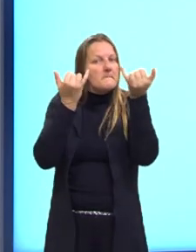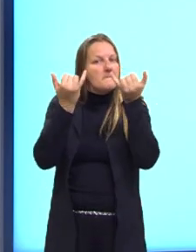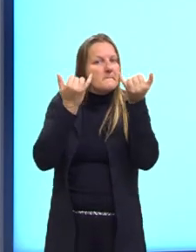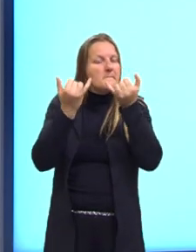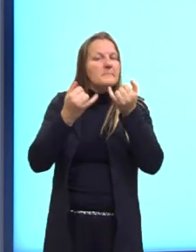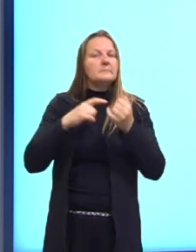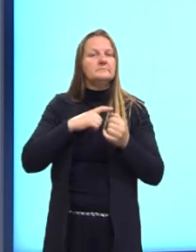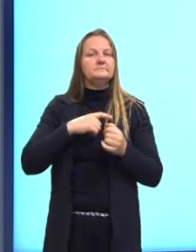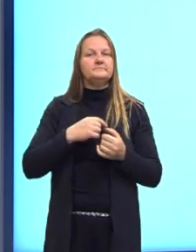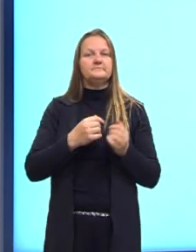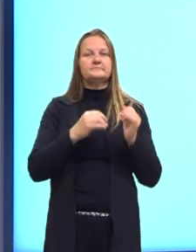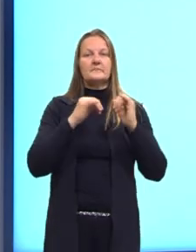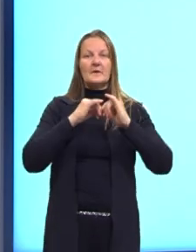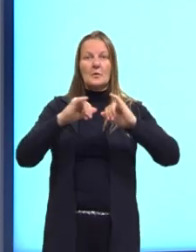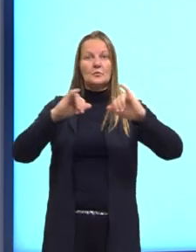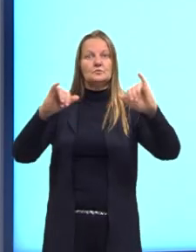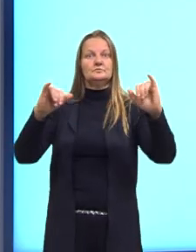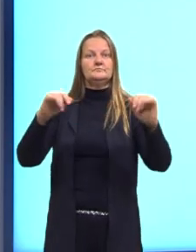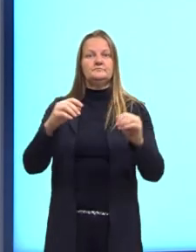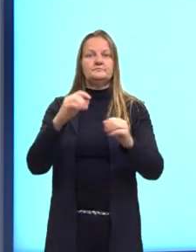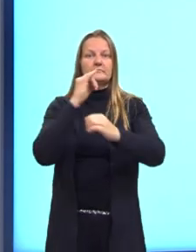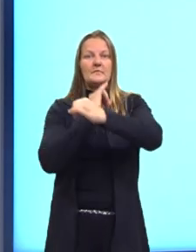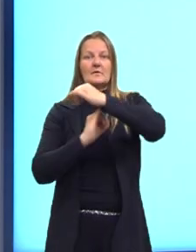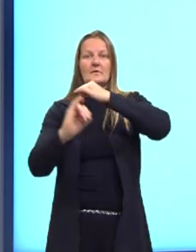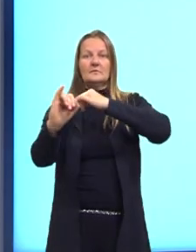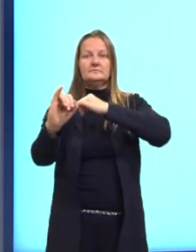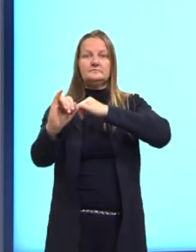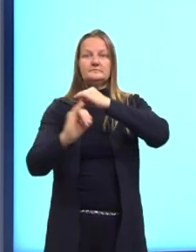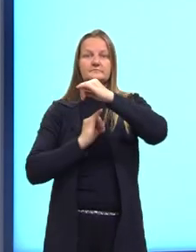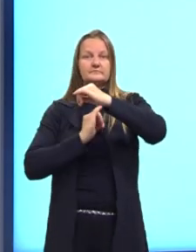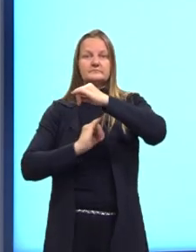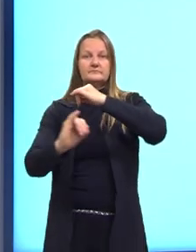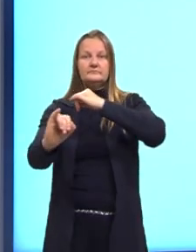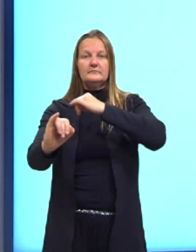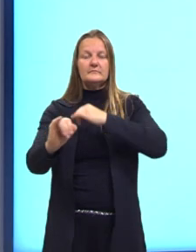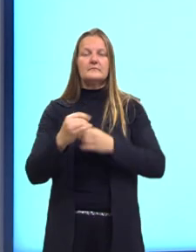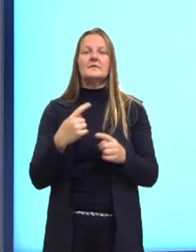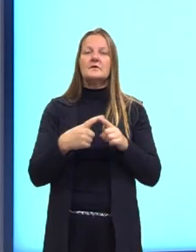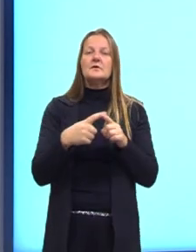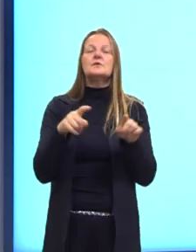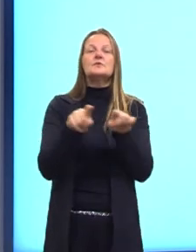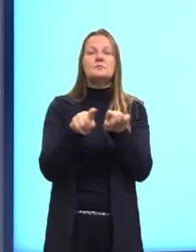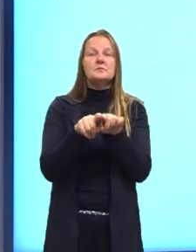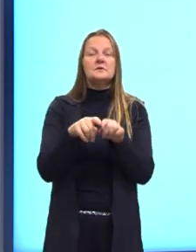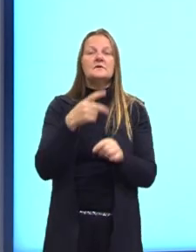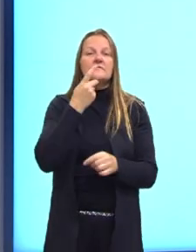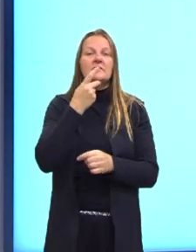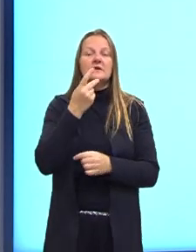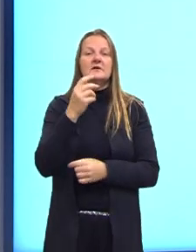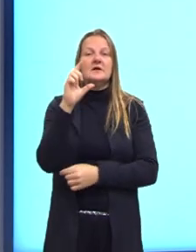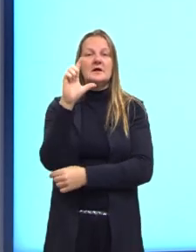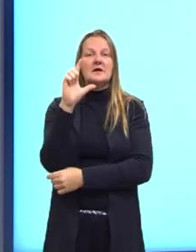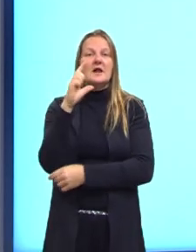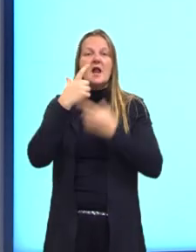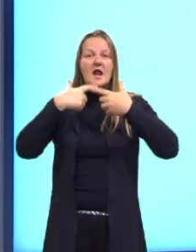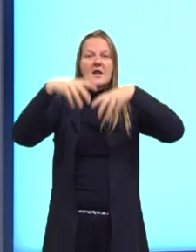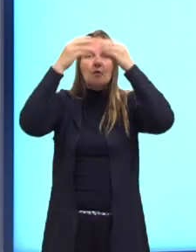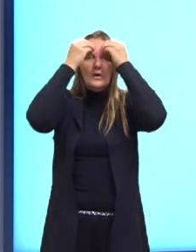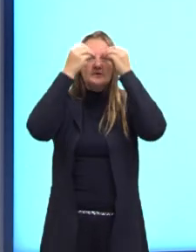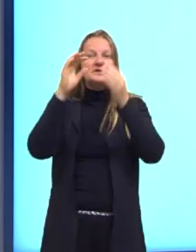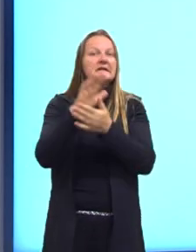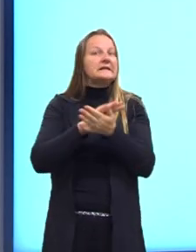transmitida aí a um interlocutor. Eu posso ter também o que a gente chama de linguagem não